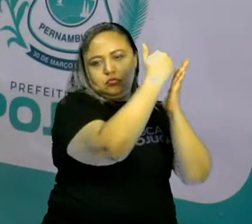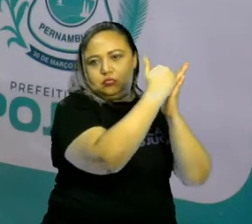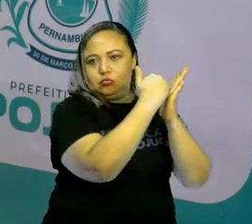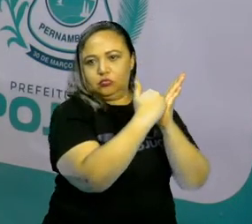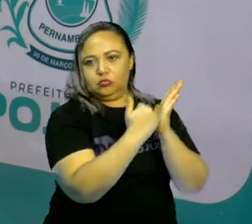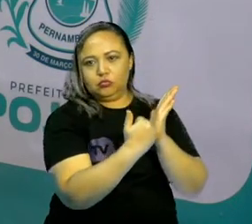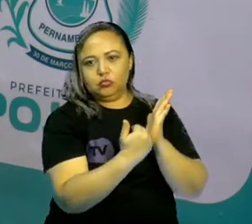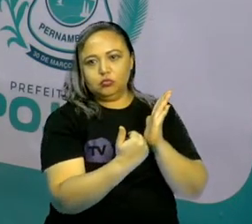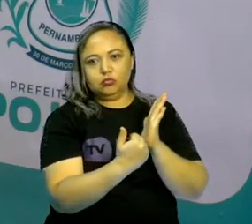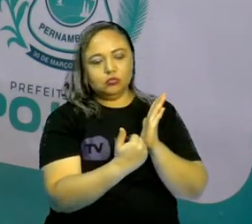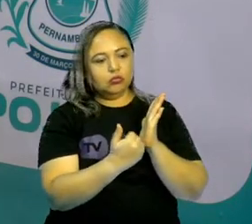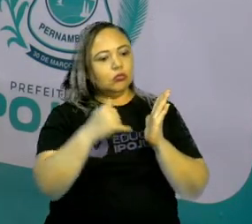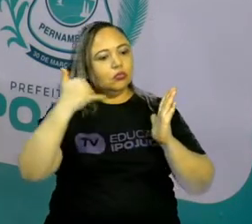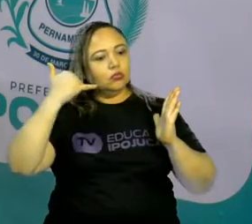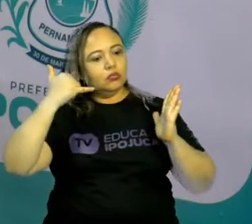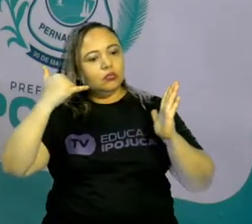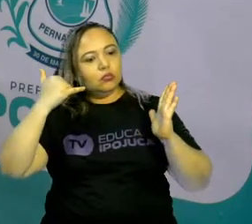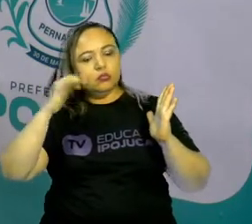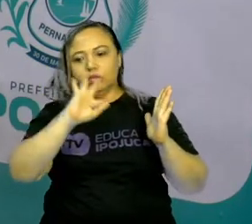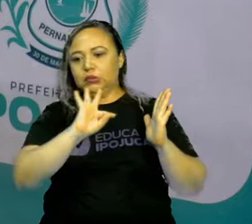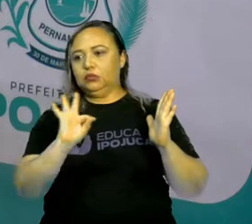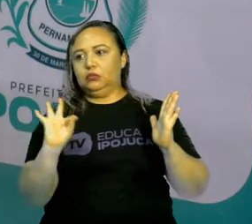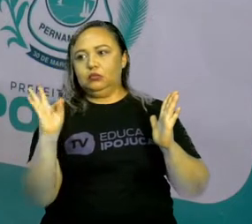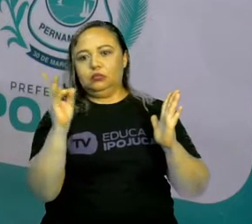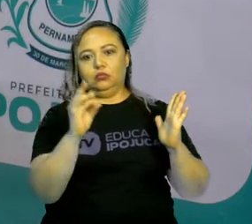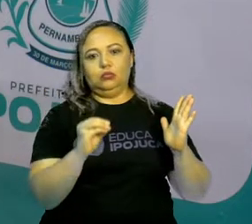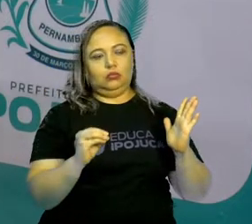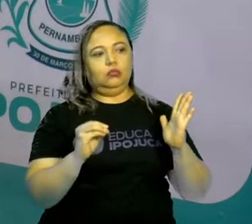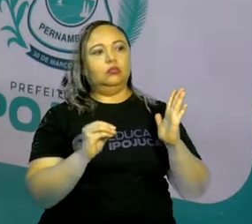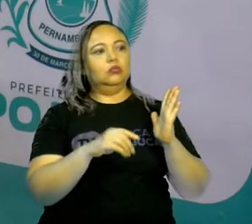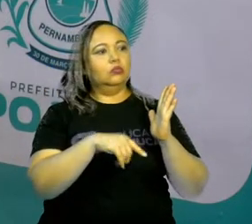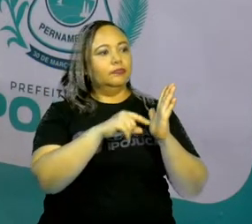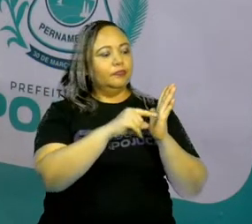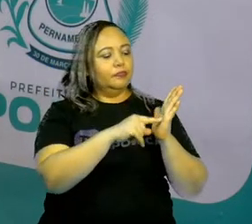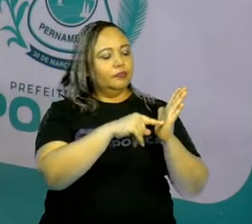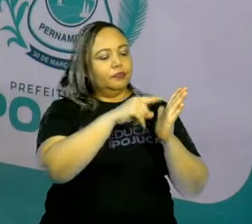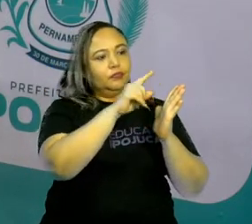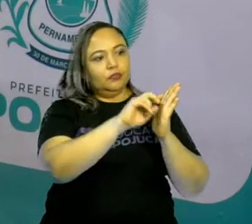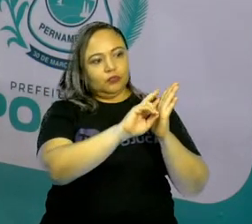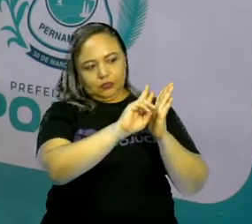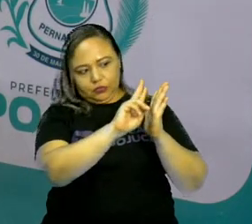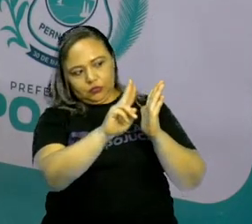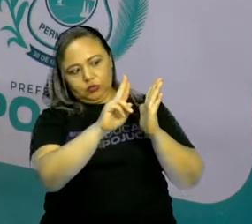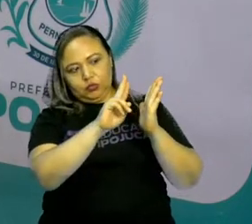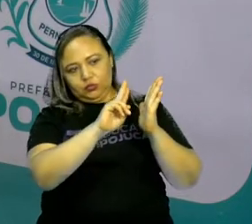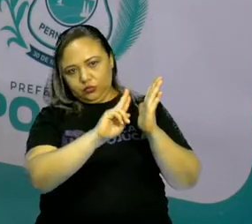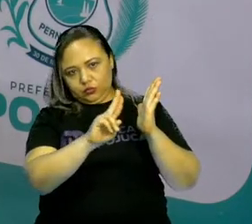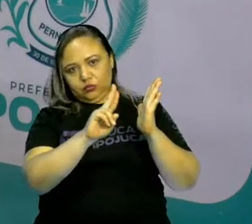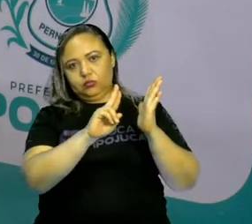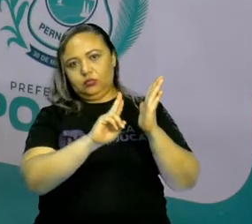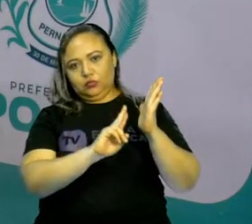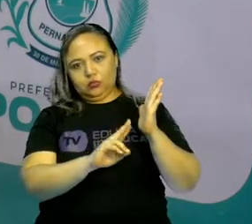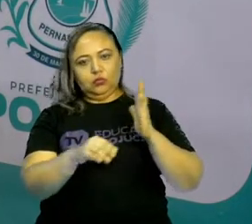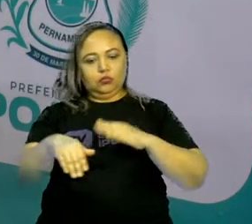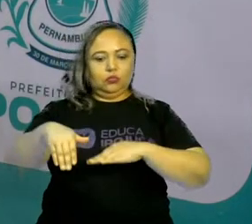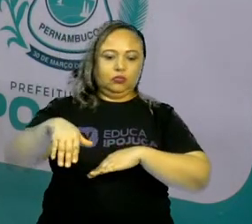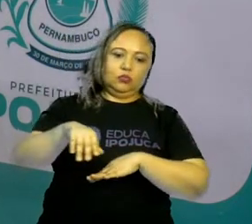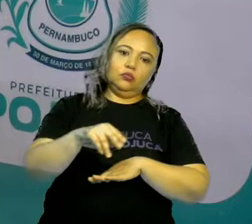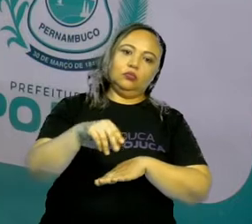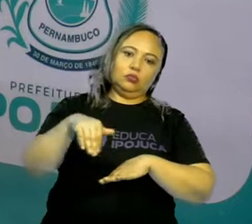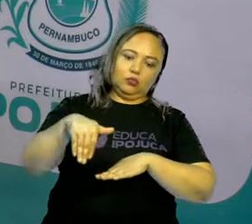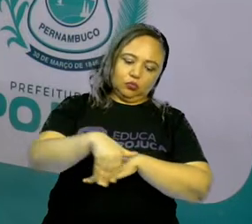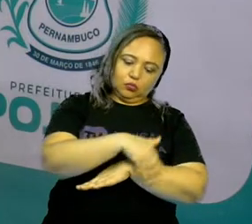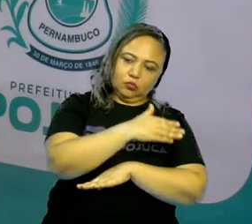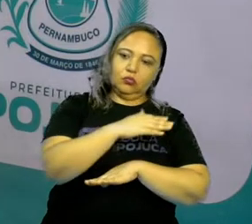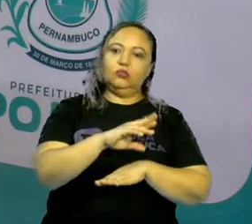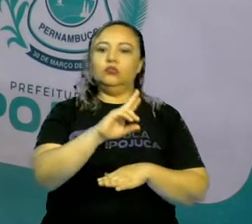discriminação, vai descrevendo. Então, lá está o seu número, o nome da sua rua, o seu